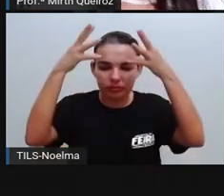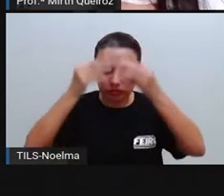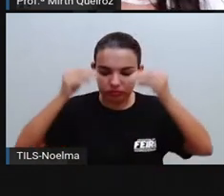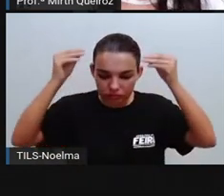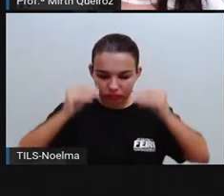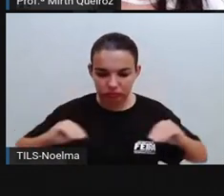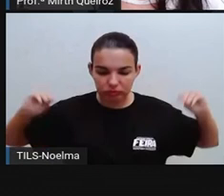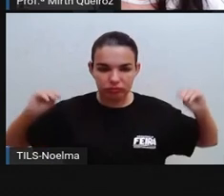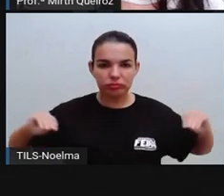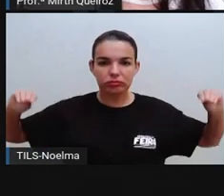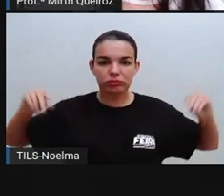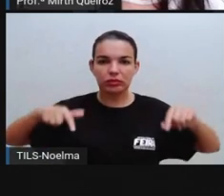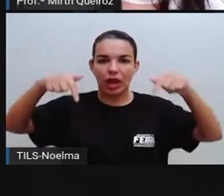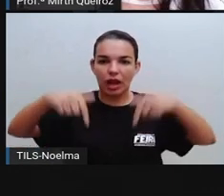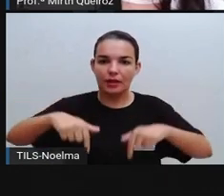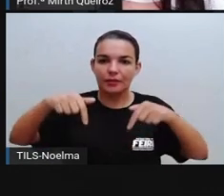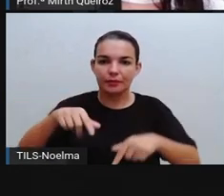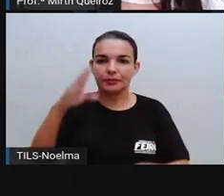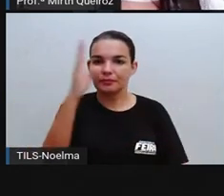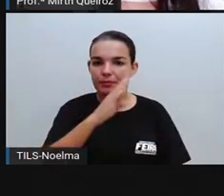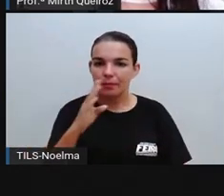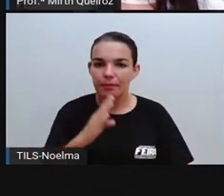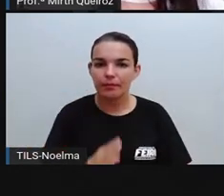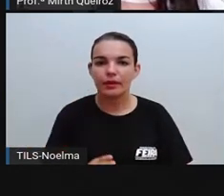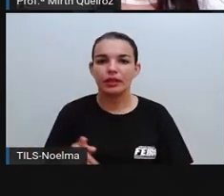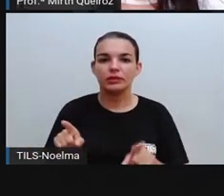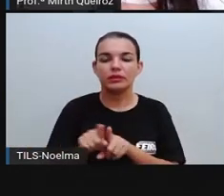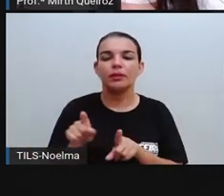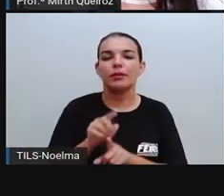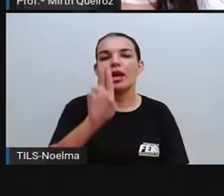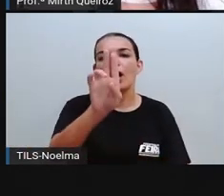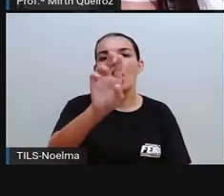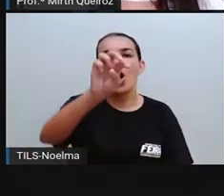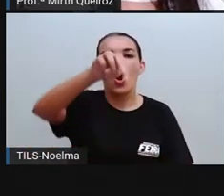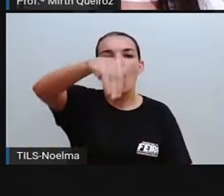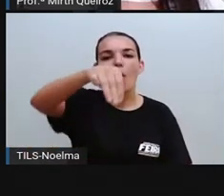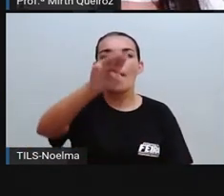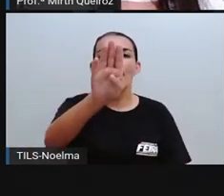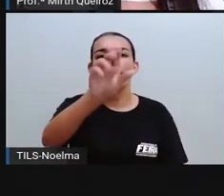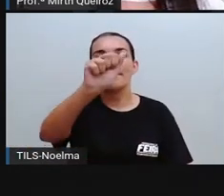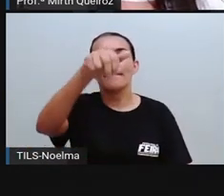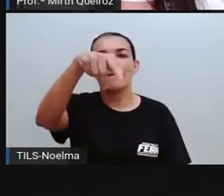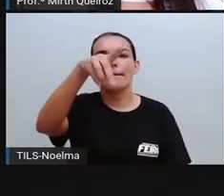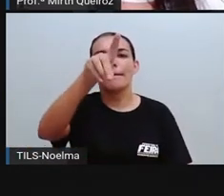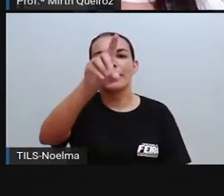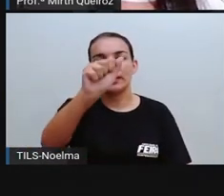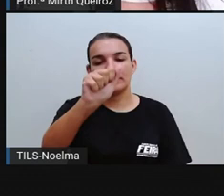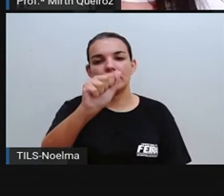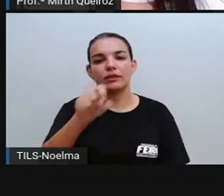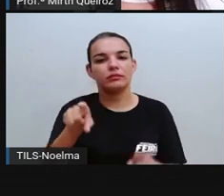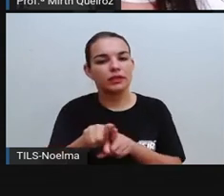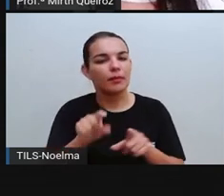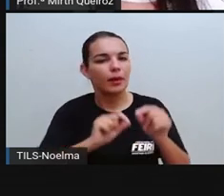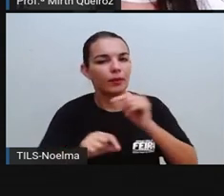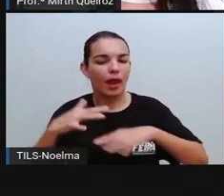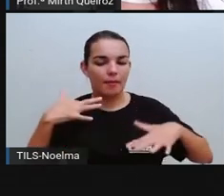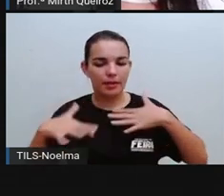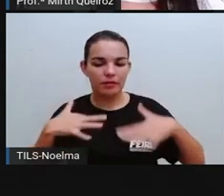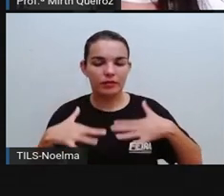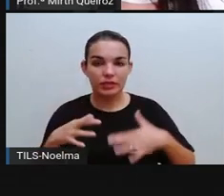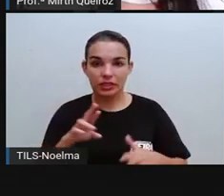no Brasil. Lembrando que, anteriormente, quando eles chegaram, na verdade, no Brasil, essas manifestações